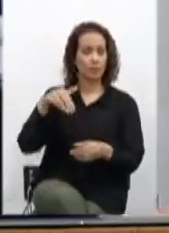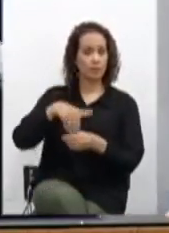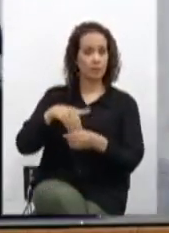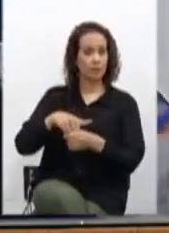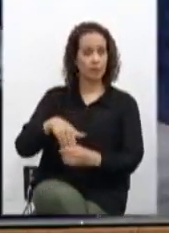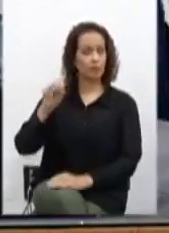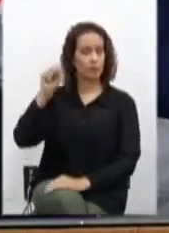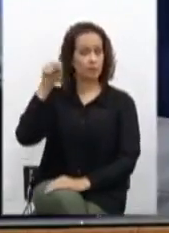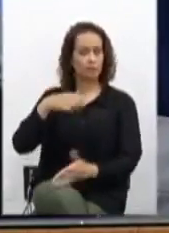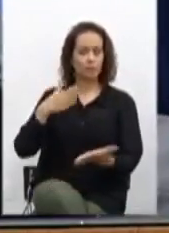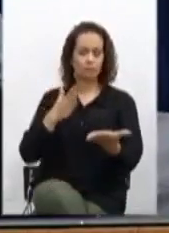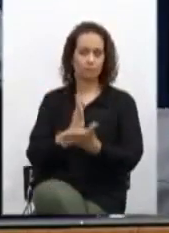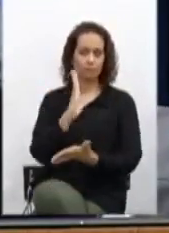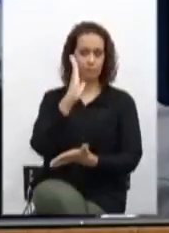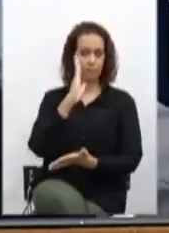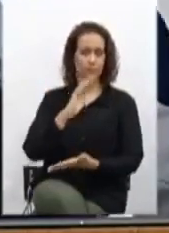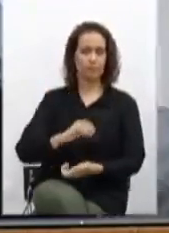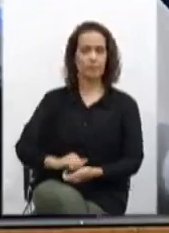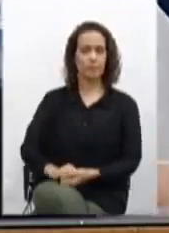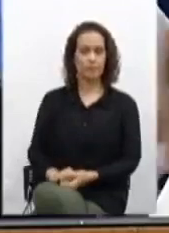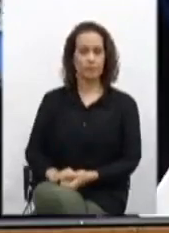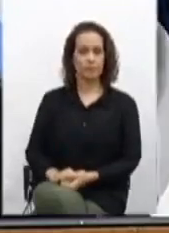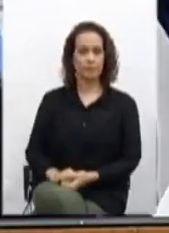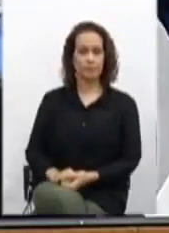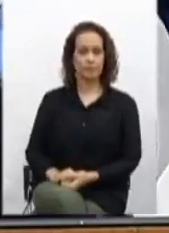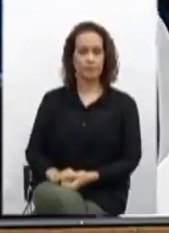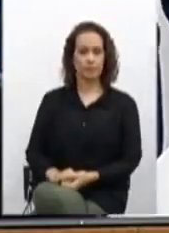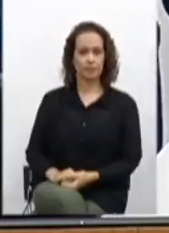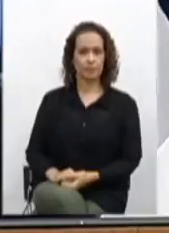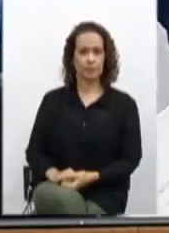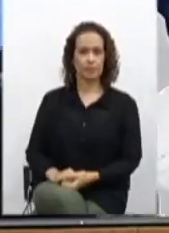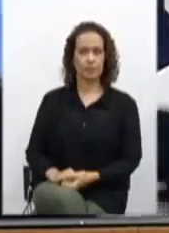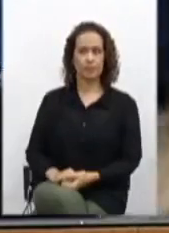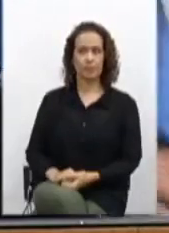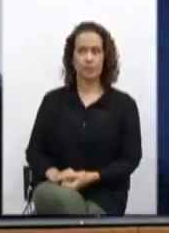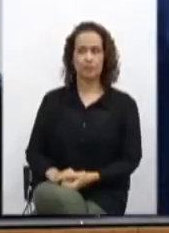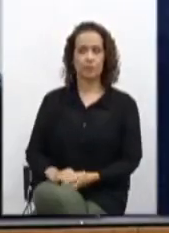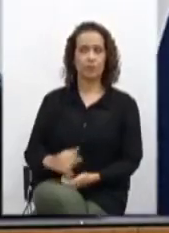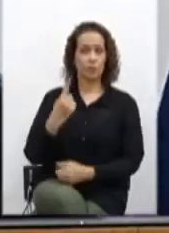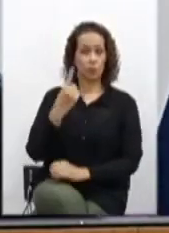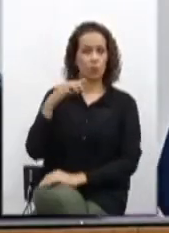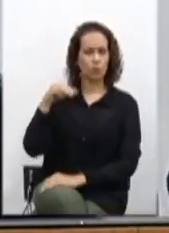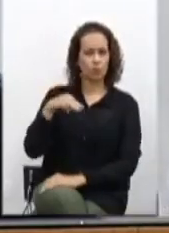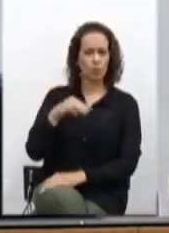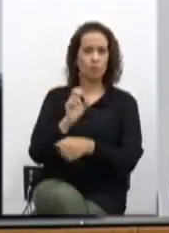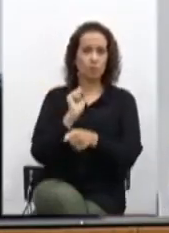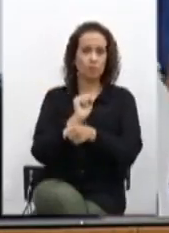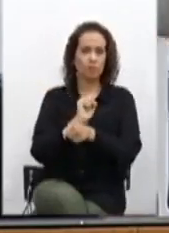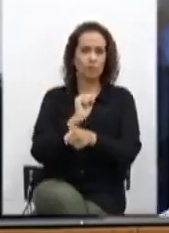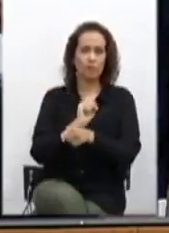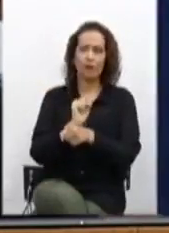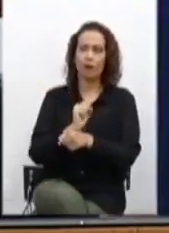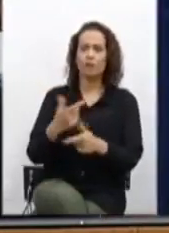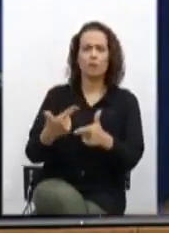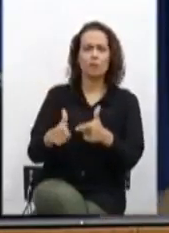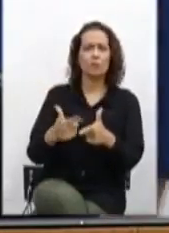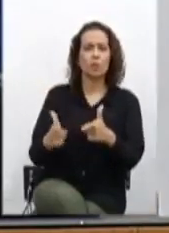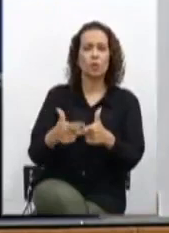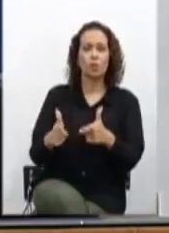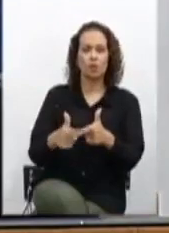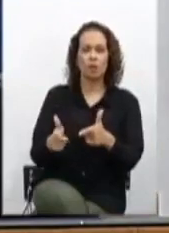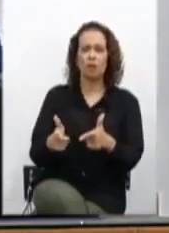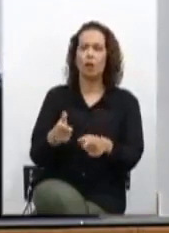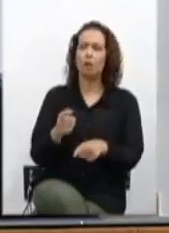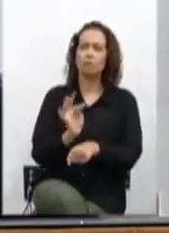Aprovado. vota doutor vice-presidente, só que está tendo um retorno Vamos suspender só um minuto para corrigir um defeito técnico que nós estamos aqui no ambiente, tá? Um